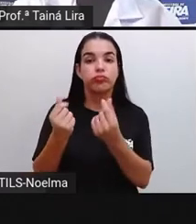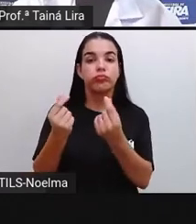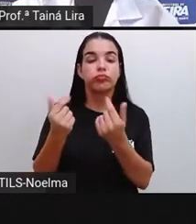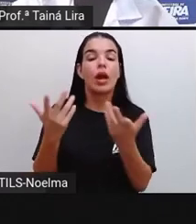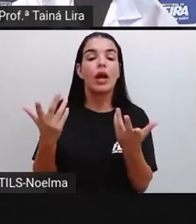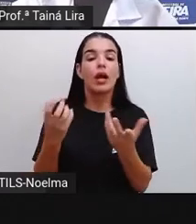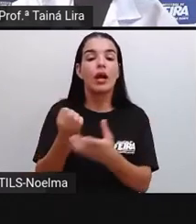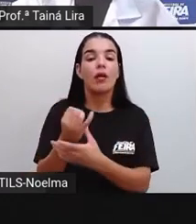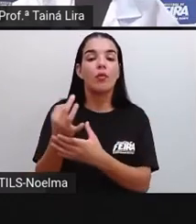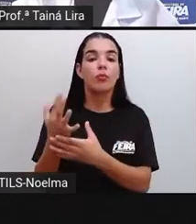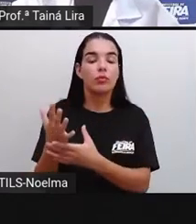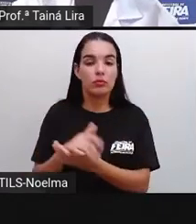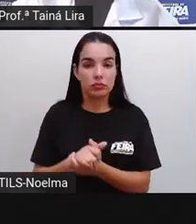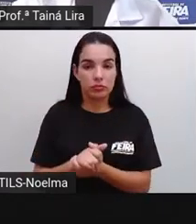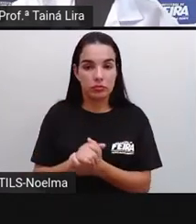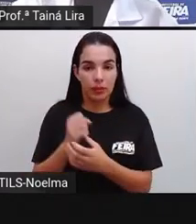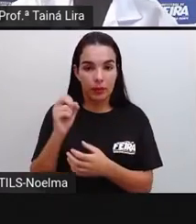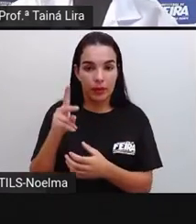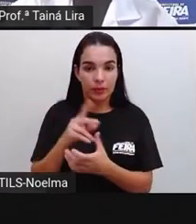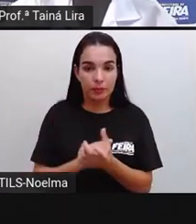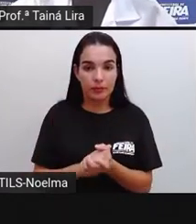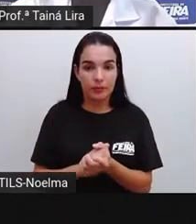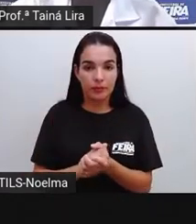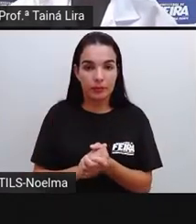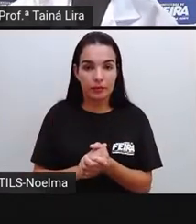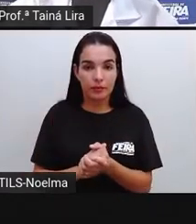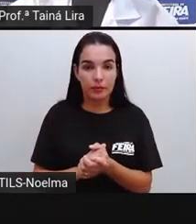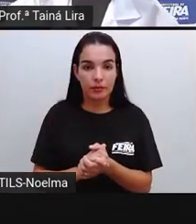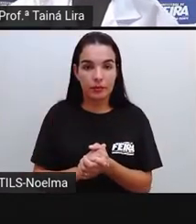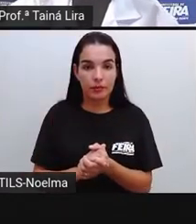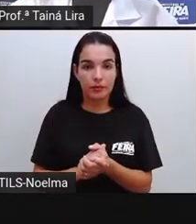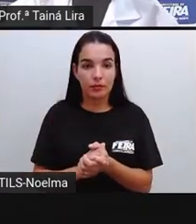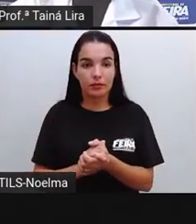são vendidos ali, tá certo? E aí, eles vão ser